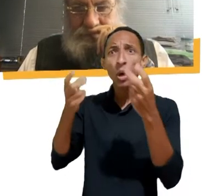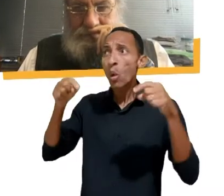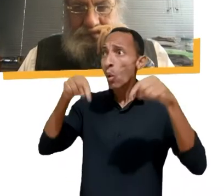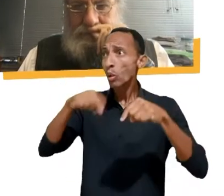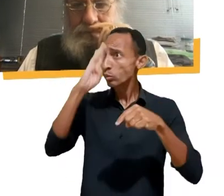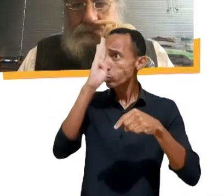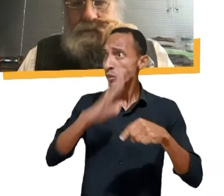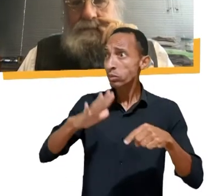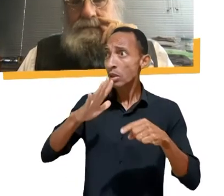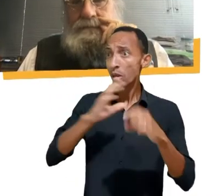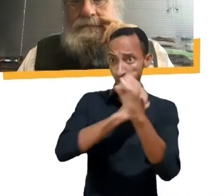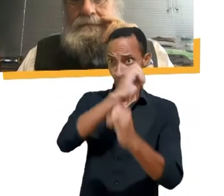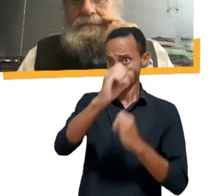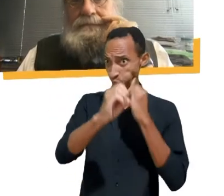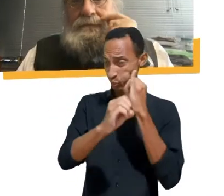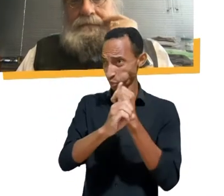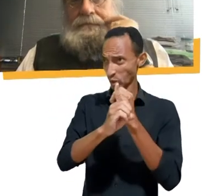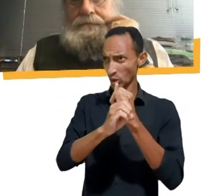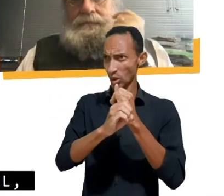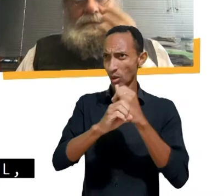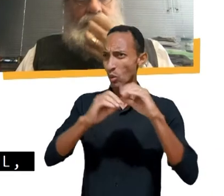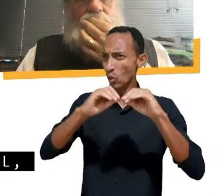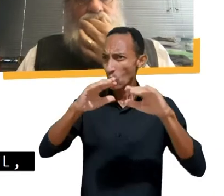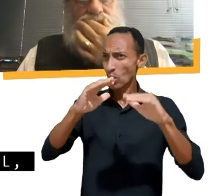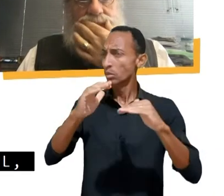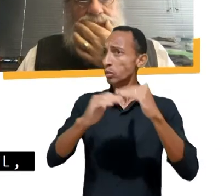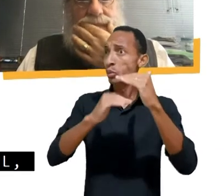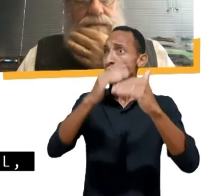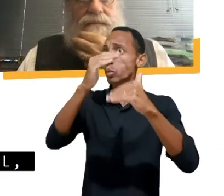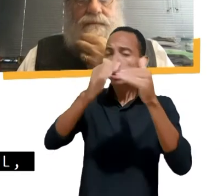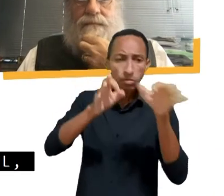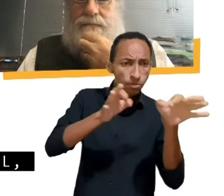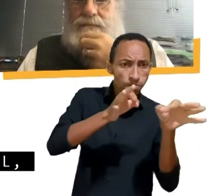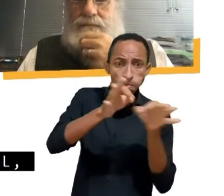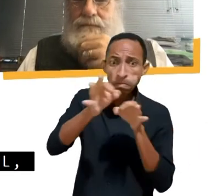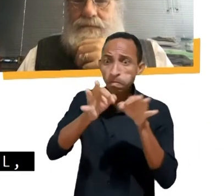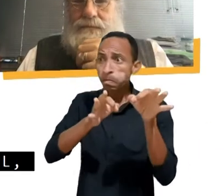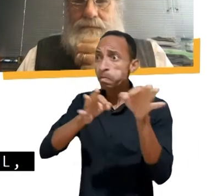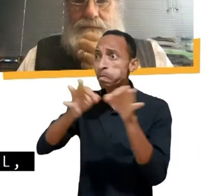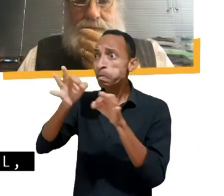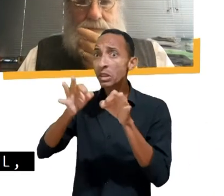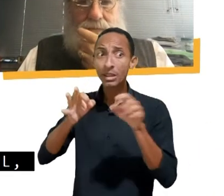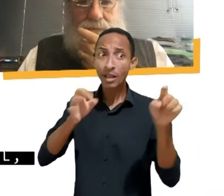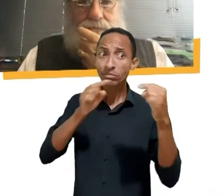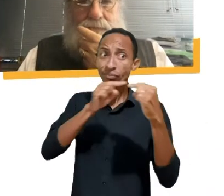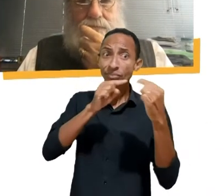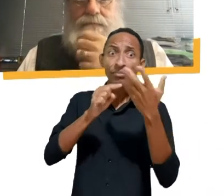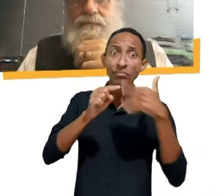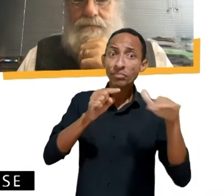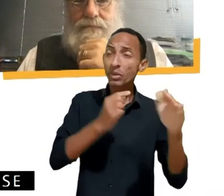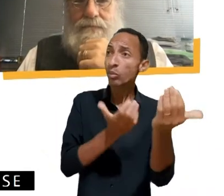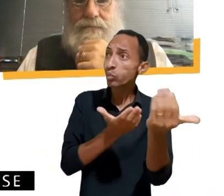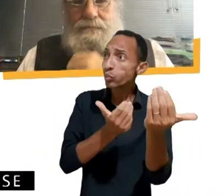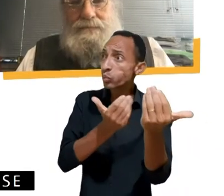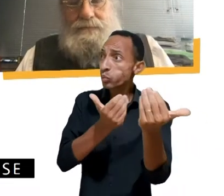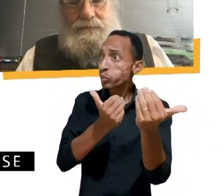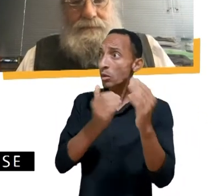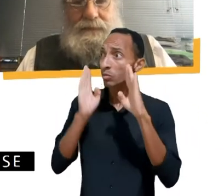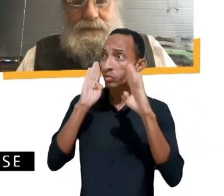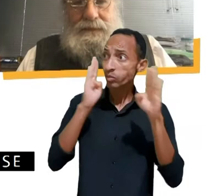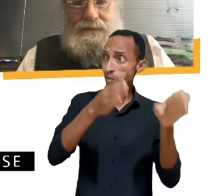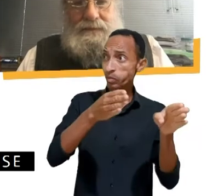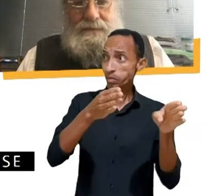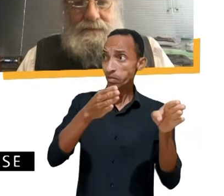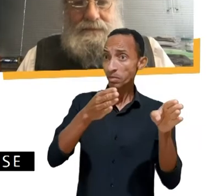longo de sua evolução tem sido estruturada tendo os interesses de crianças e adolescentes como consideração primordial? Professor,